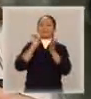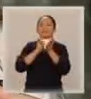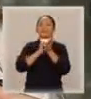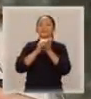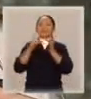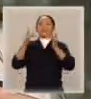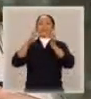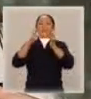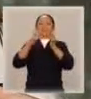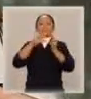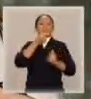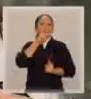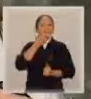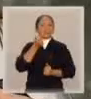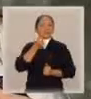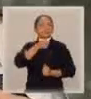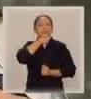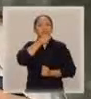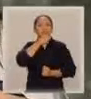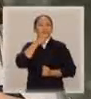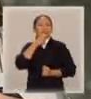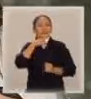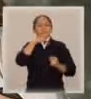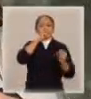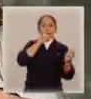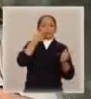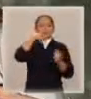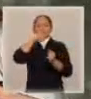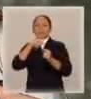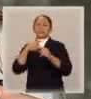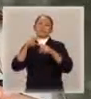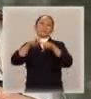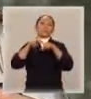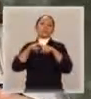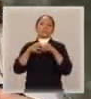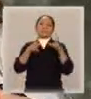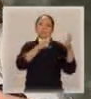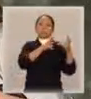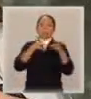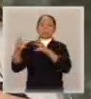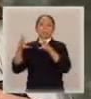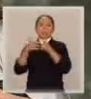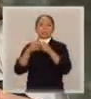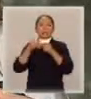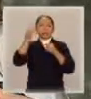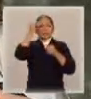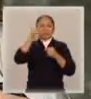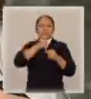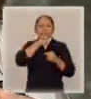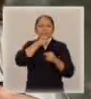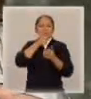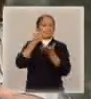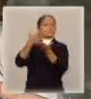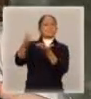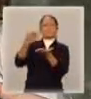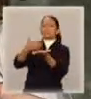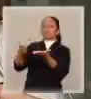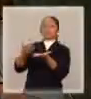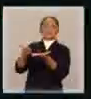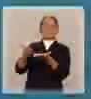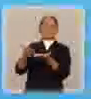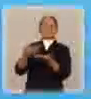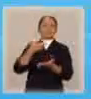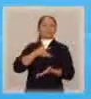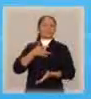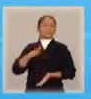Então não é justo que diante de uma desavença do casal, que hoje é tão natural na sociedade, que os avós possam pagar